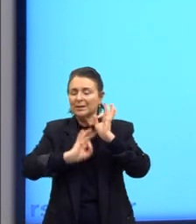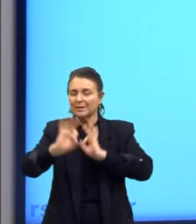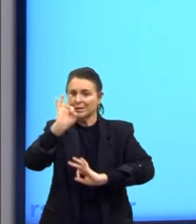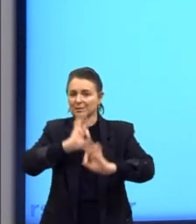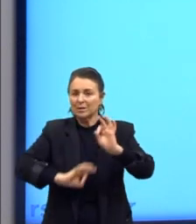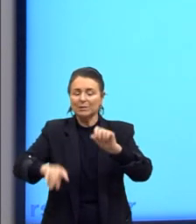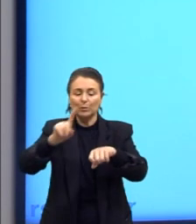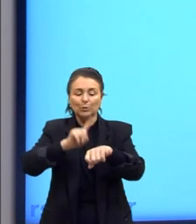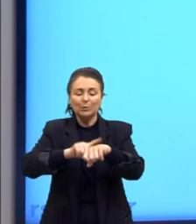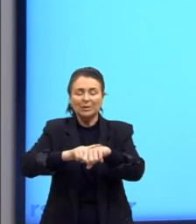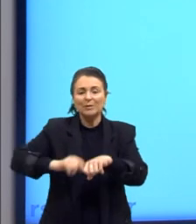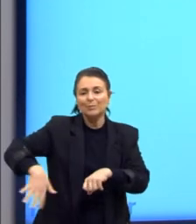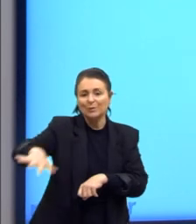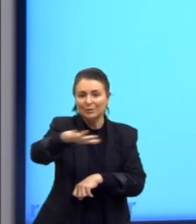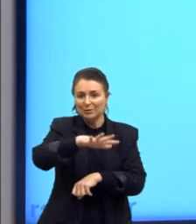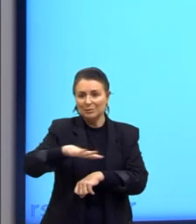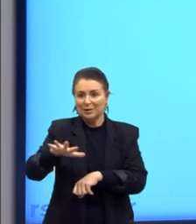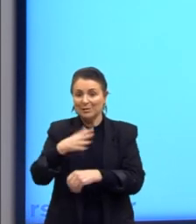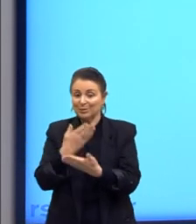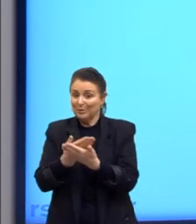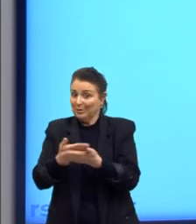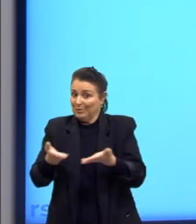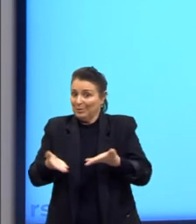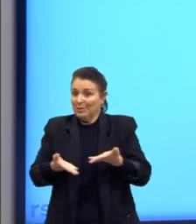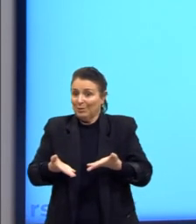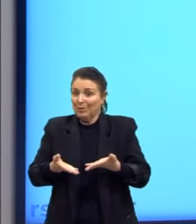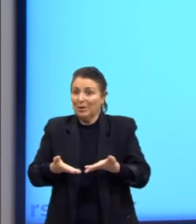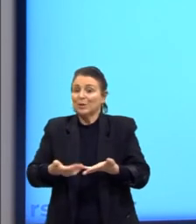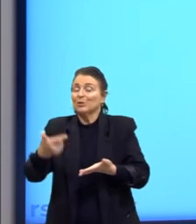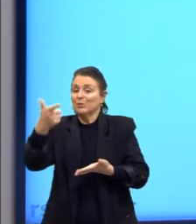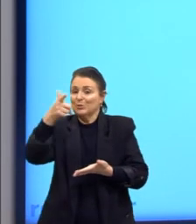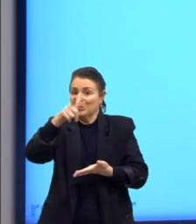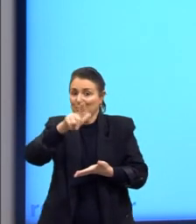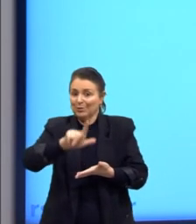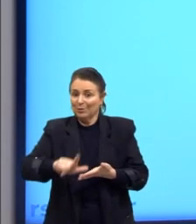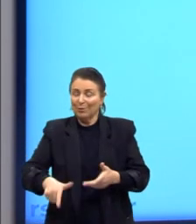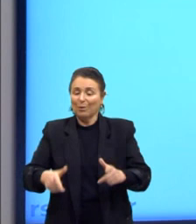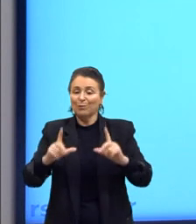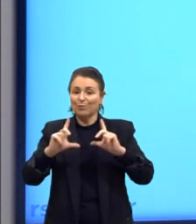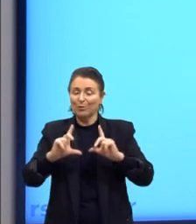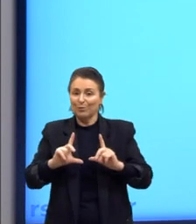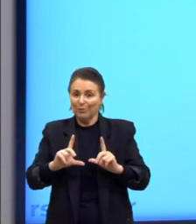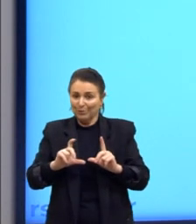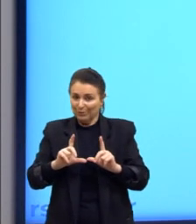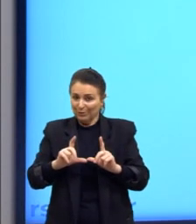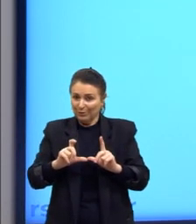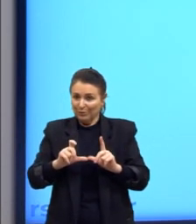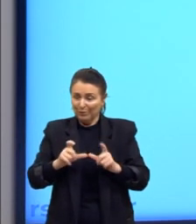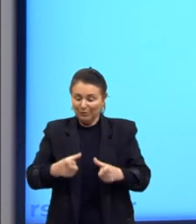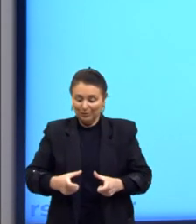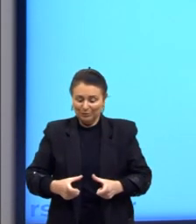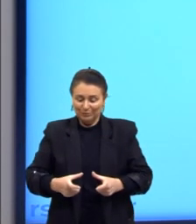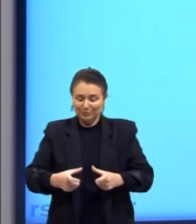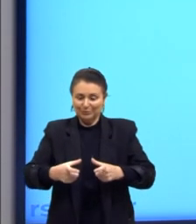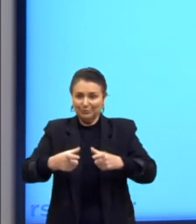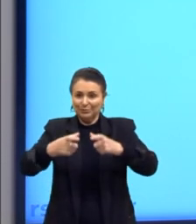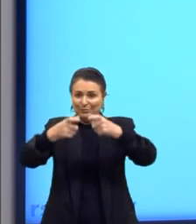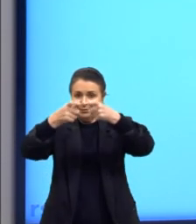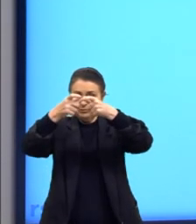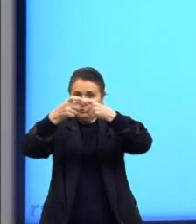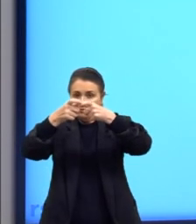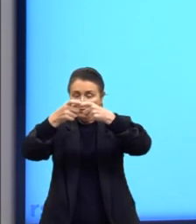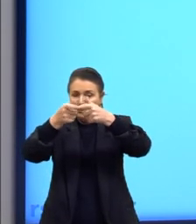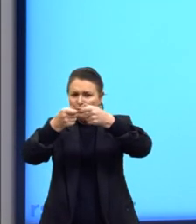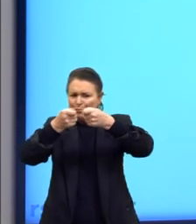do tempo e do espaço que nós estamos vendo. Aqui eu trago novamente uma torre de controle